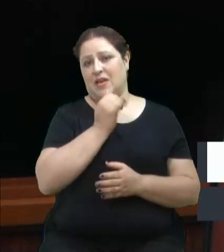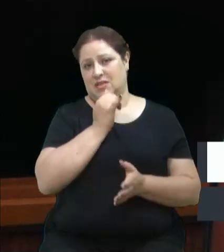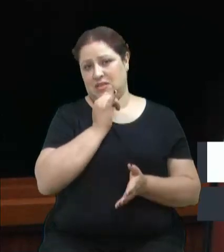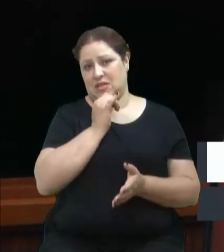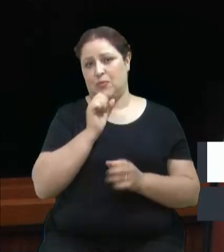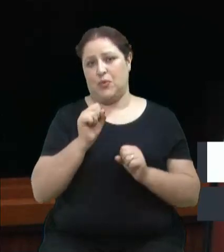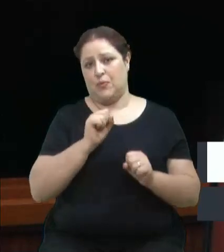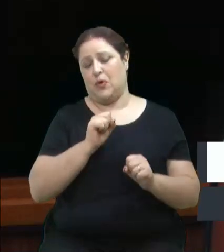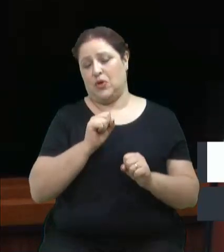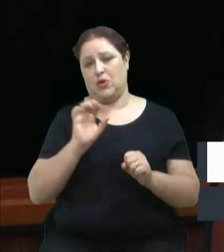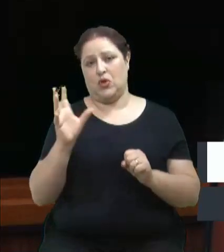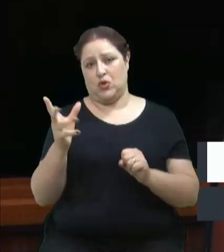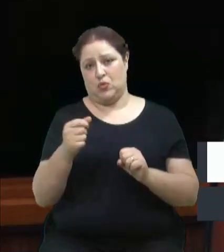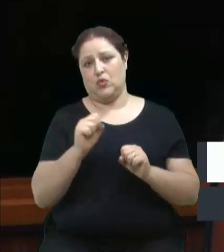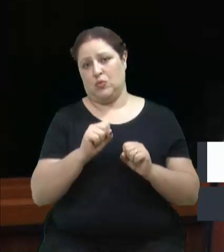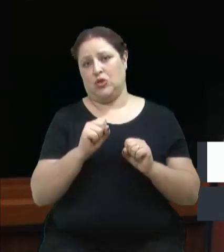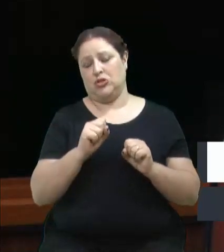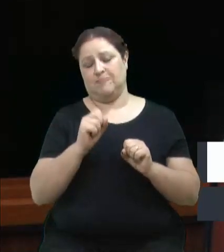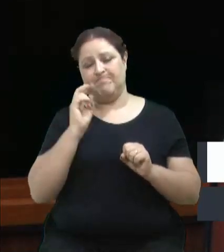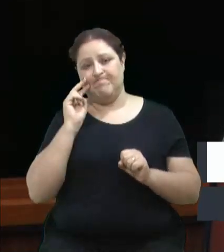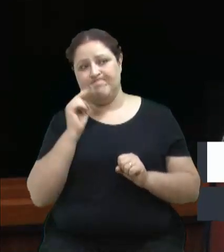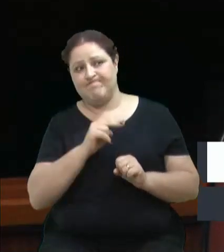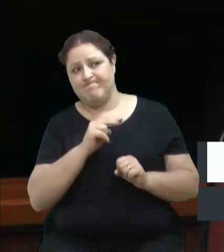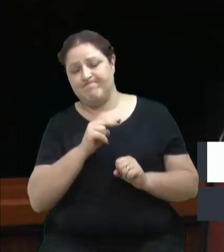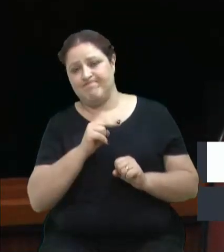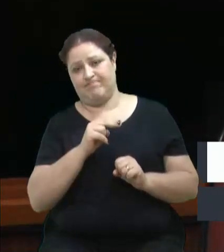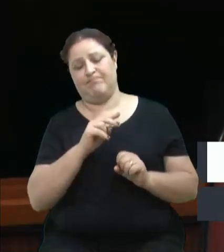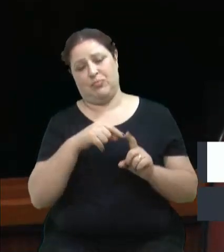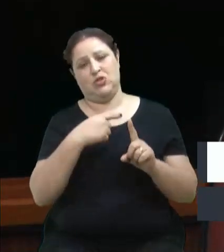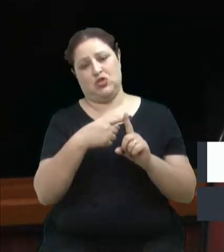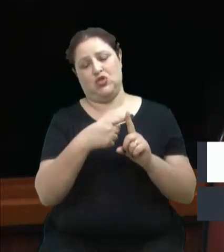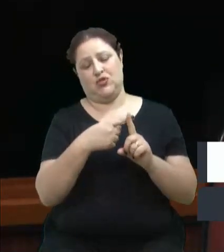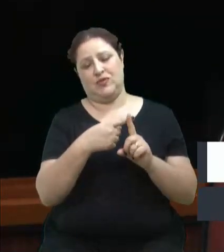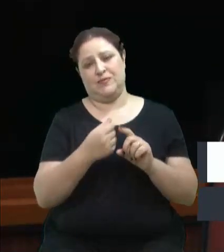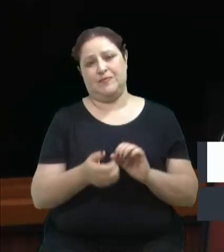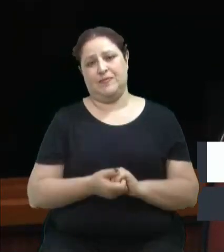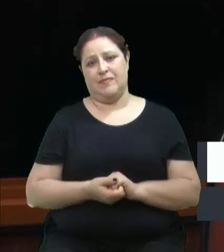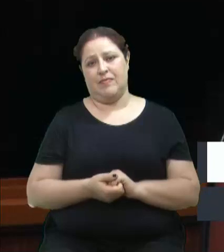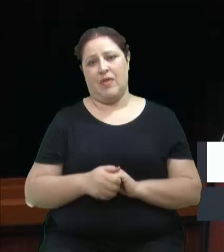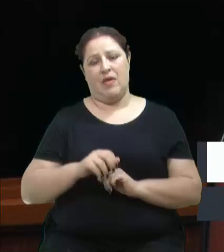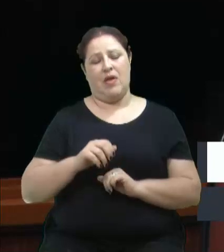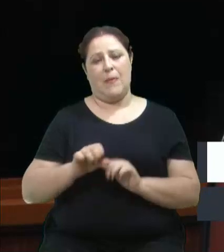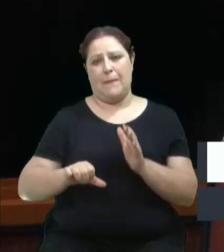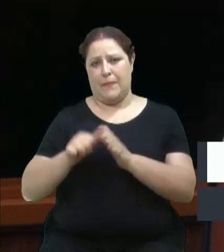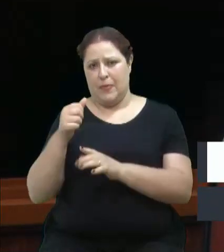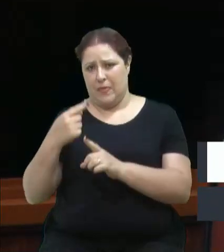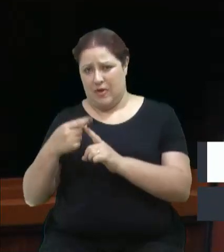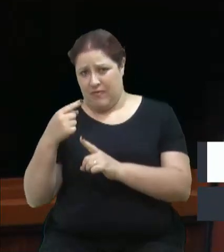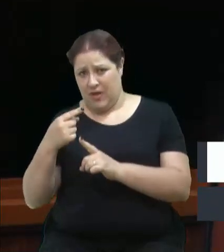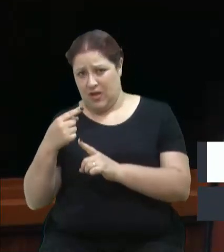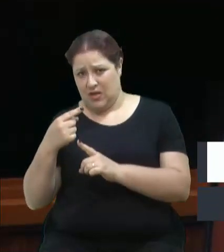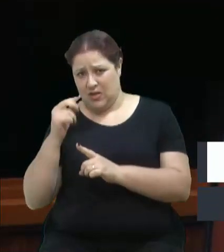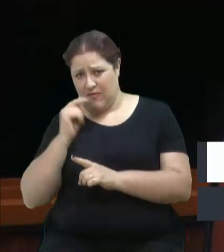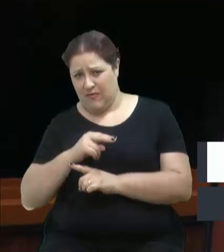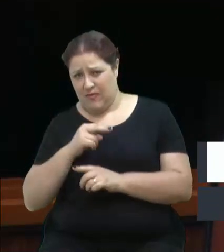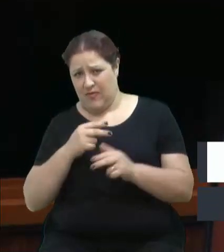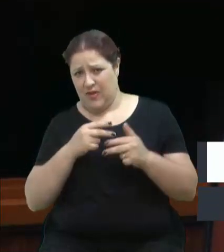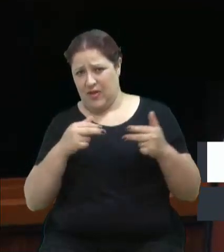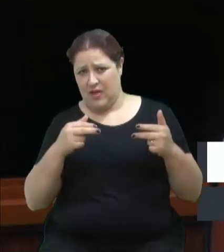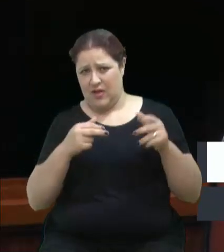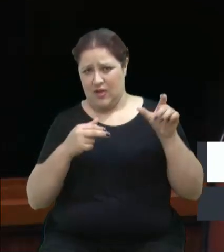servir para todos e todas nós de uma forma bem positiva. Não é a primeira vez que se vê esse tipo de